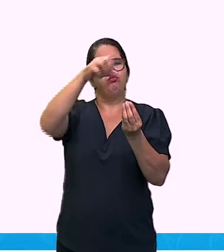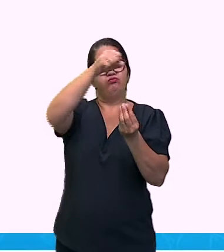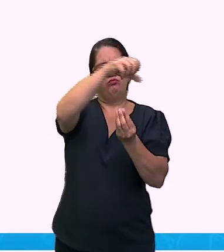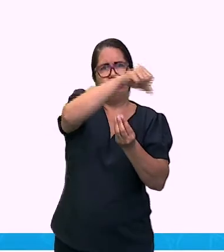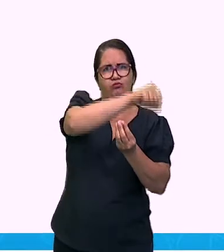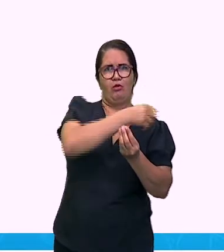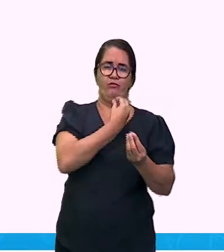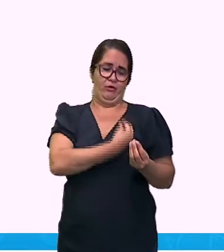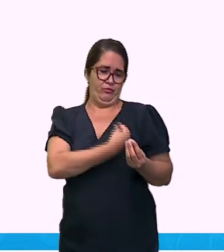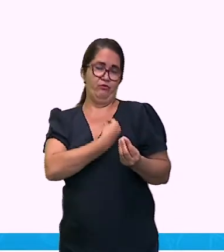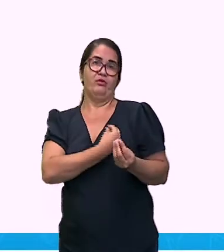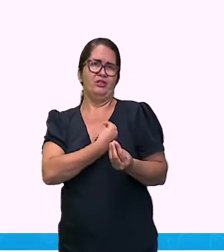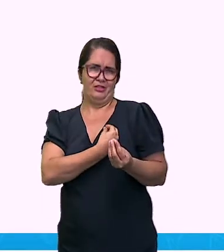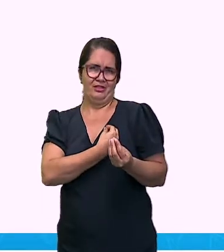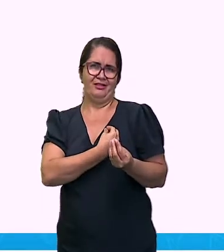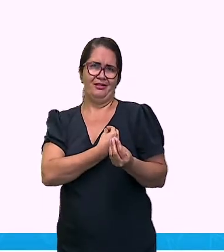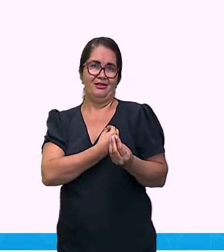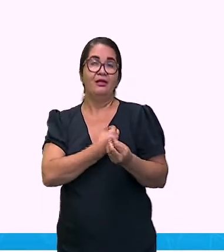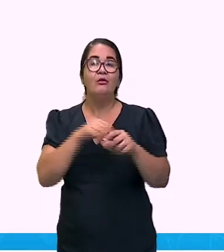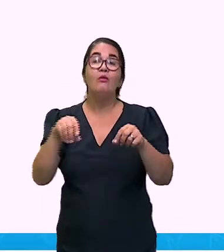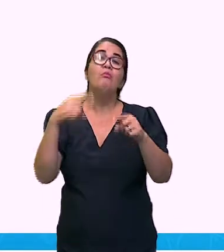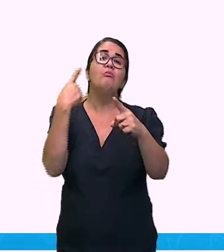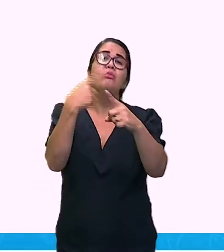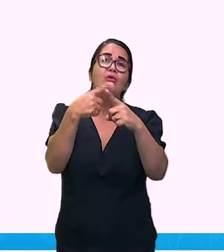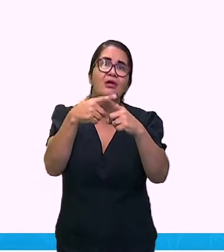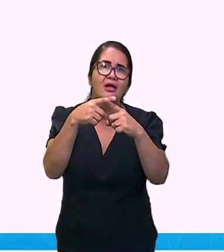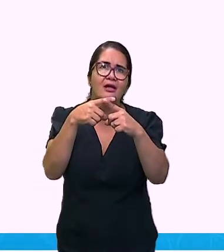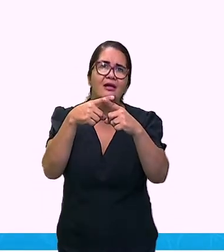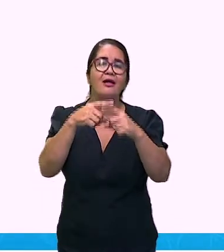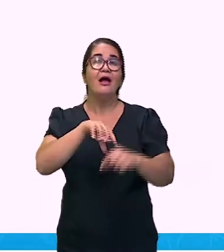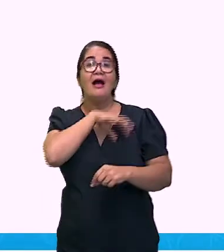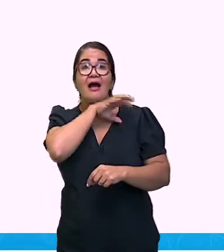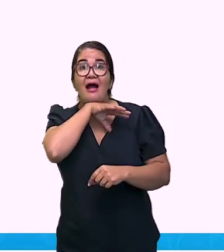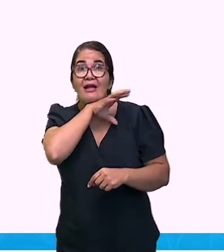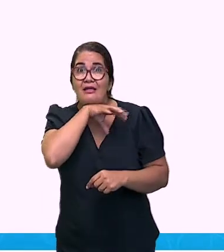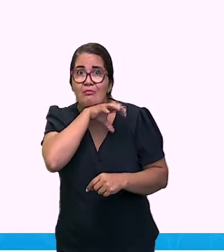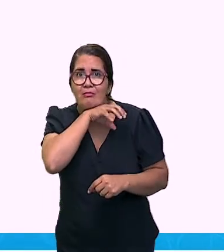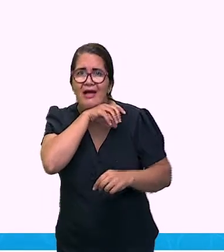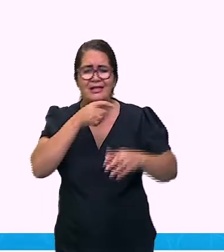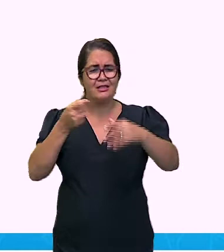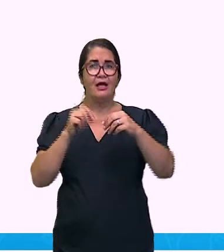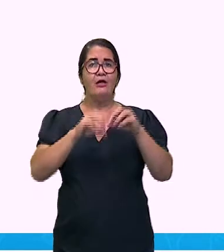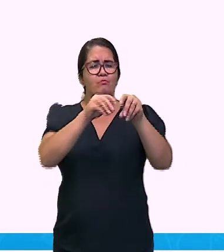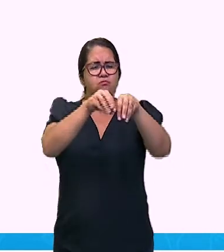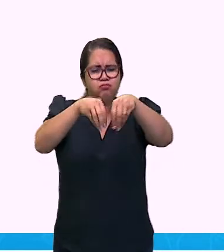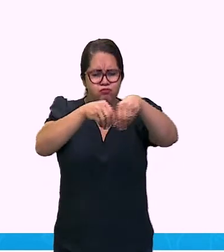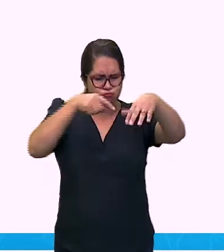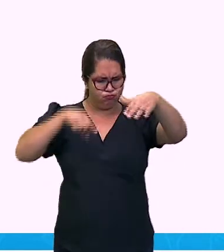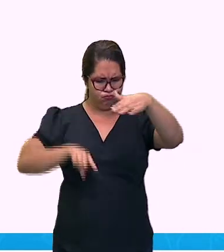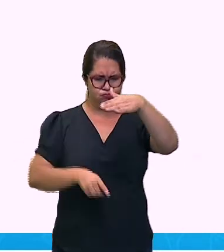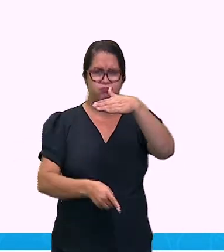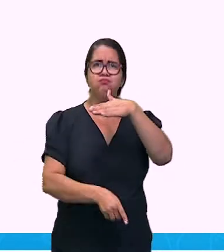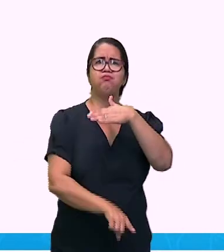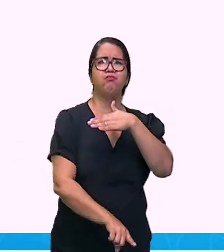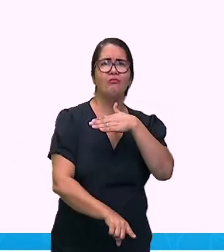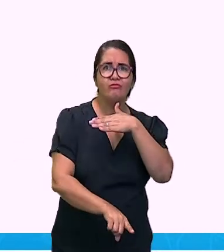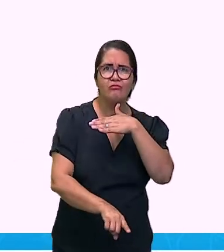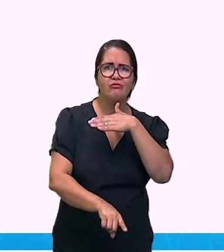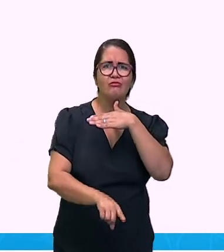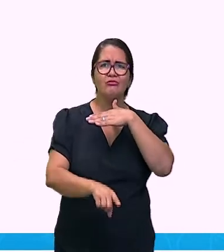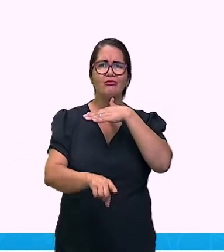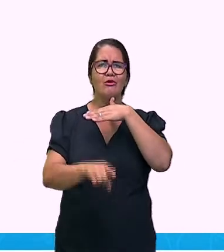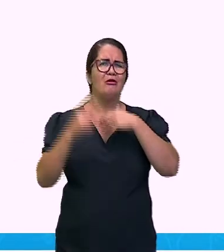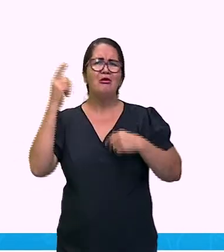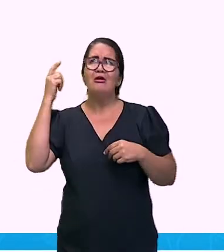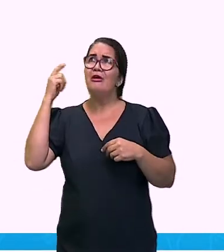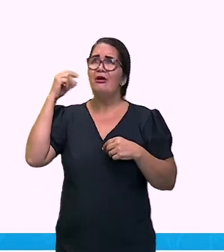também que os cegam. Então, tudo isso serve de influência. O PH. Se esse espaço, esse ambiente é muito ácido,